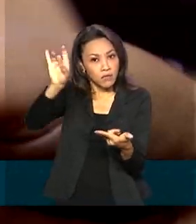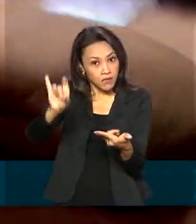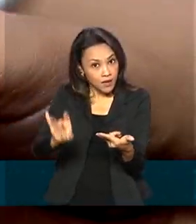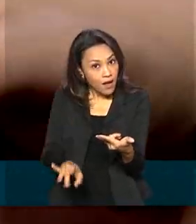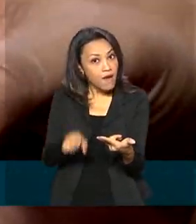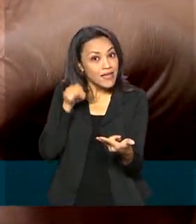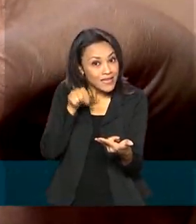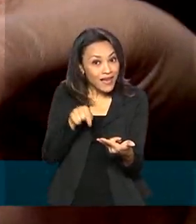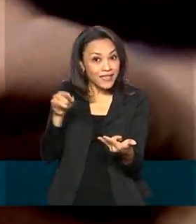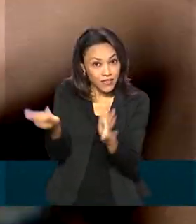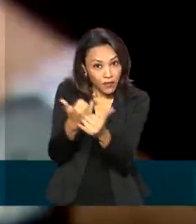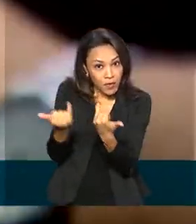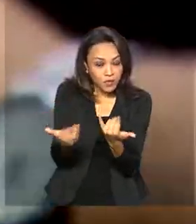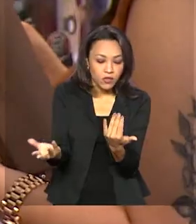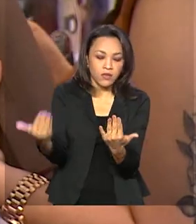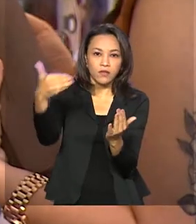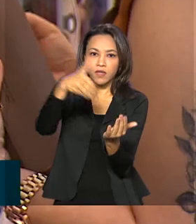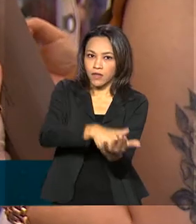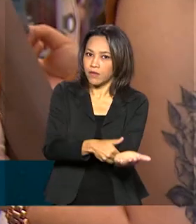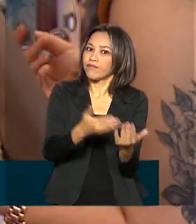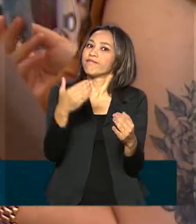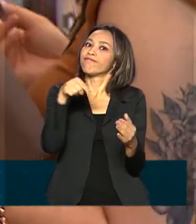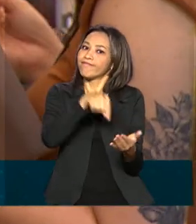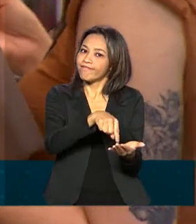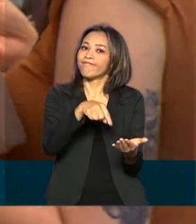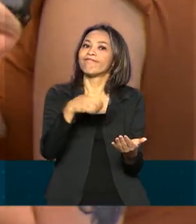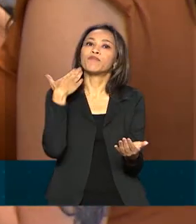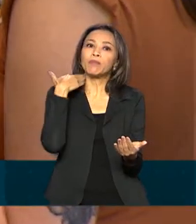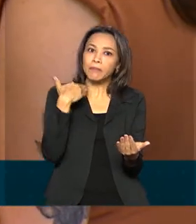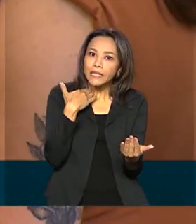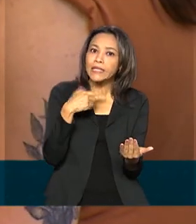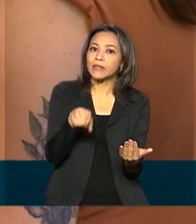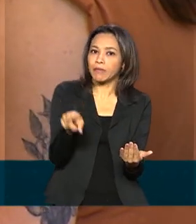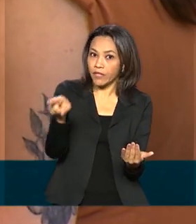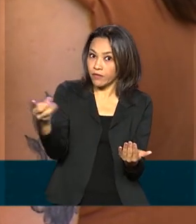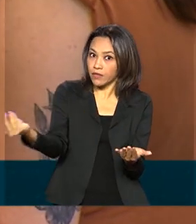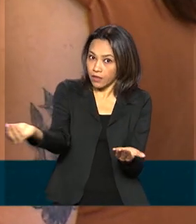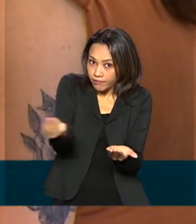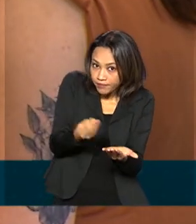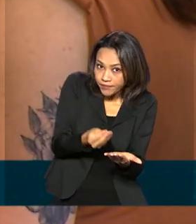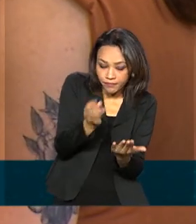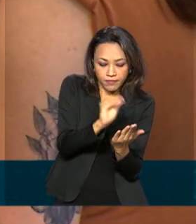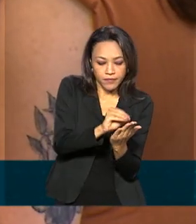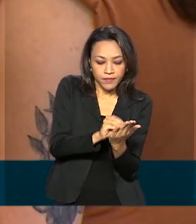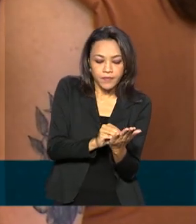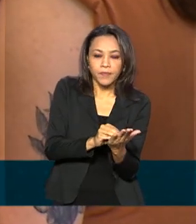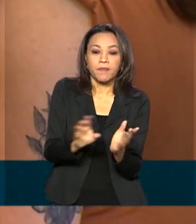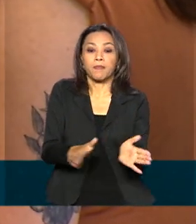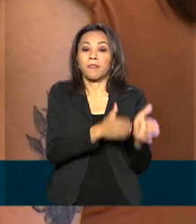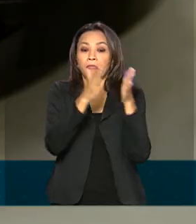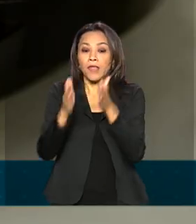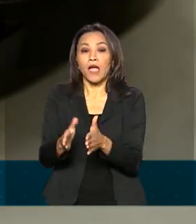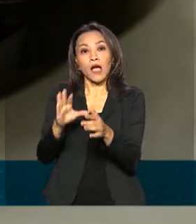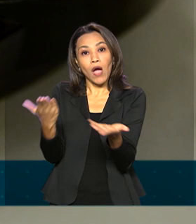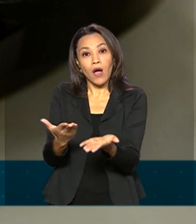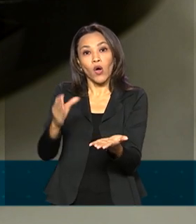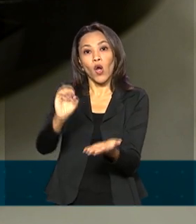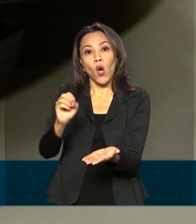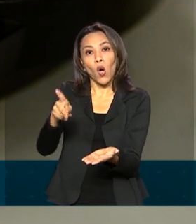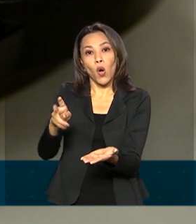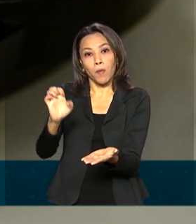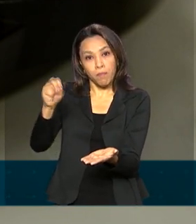Essas informações ficam com as instituições financeiras para quem você repassou. Com a chegada do Open Banking, serão